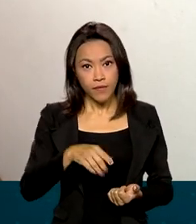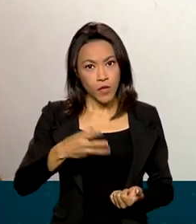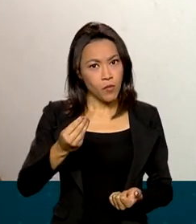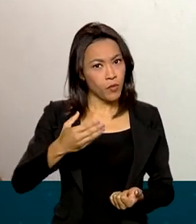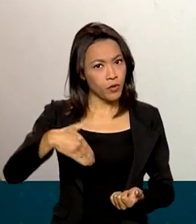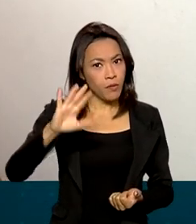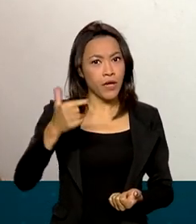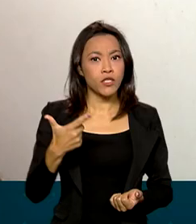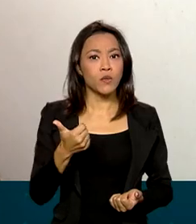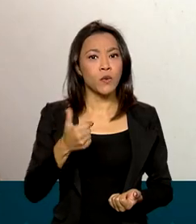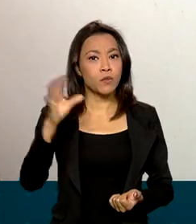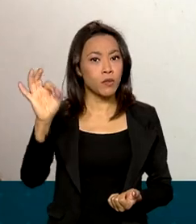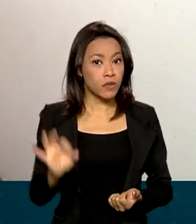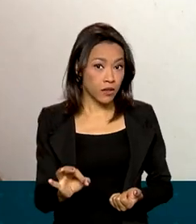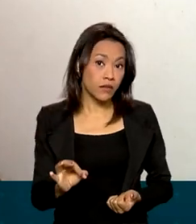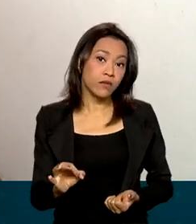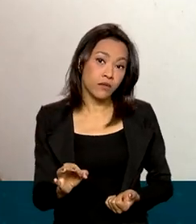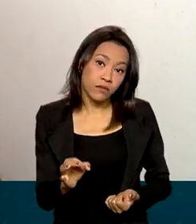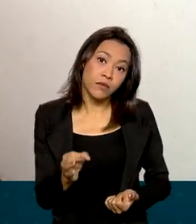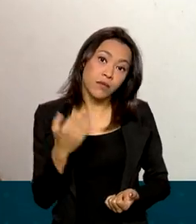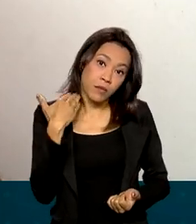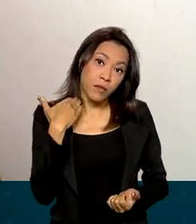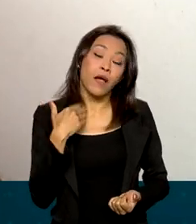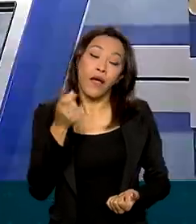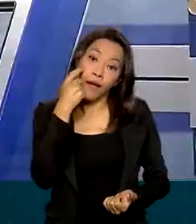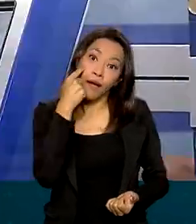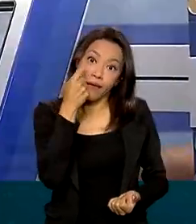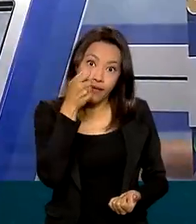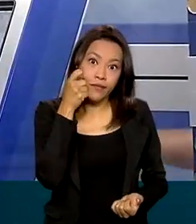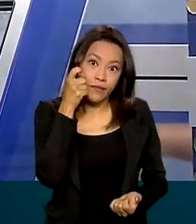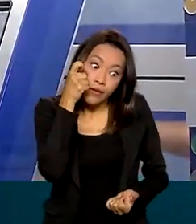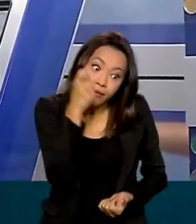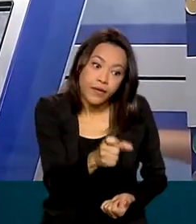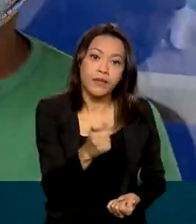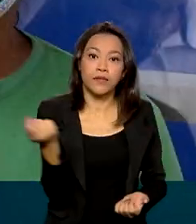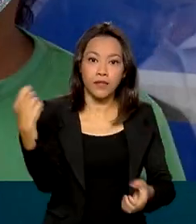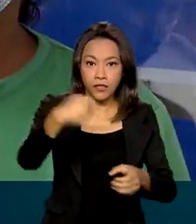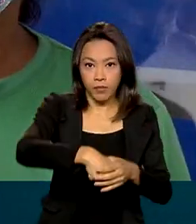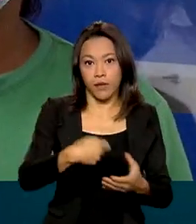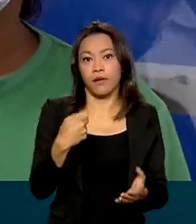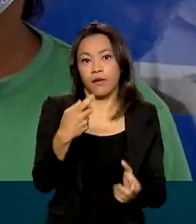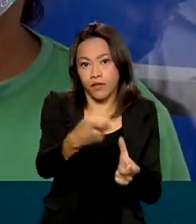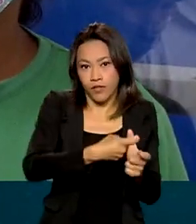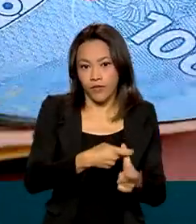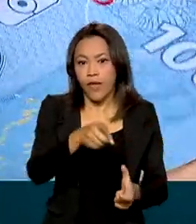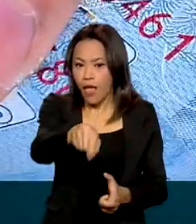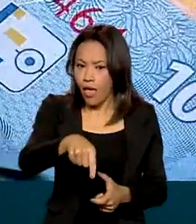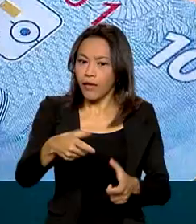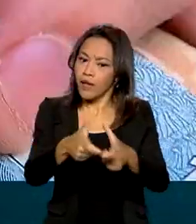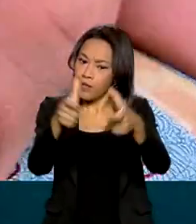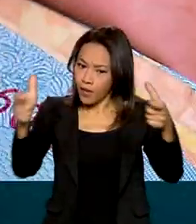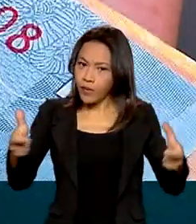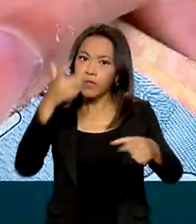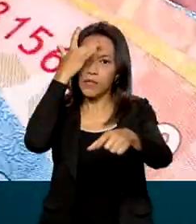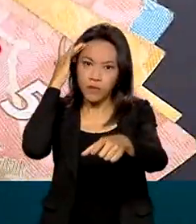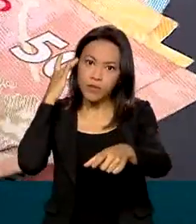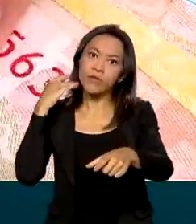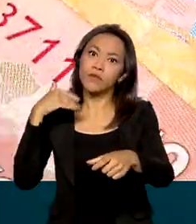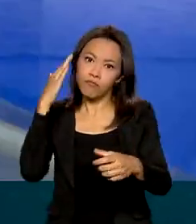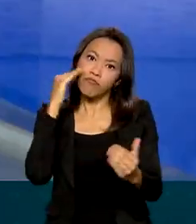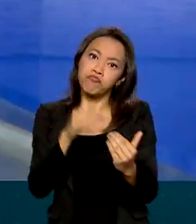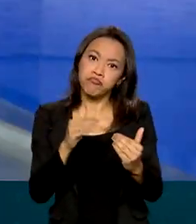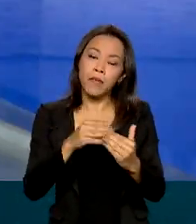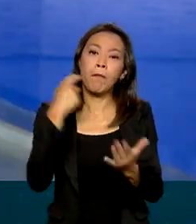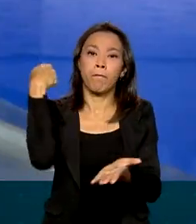muito mais de 12% ao ano, é interessante ele amortizar. E é o que a maioria das pessoas decidiu fazer, pagar as contas.